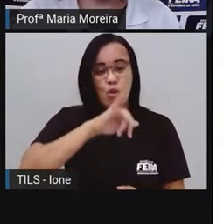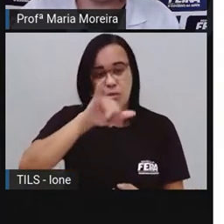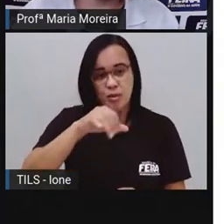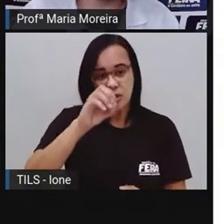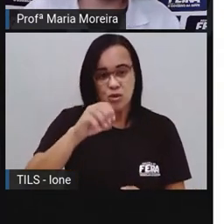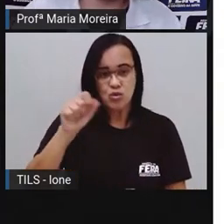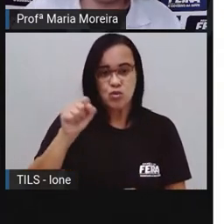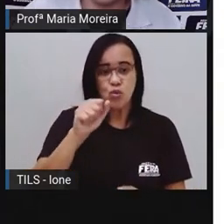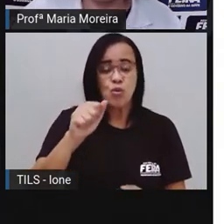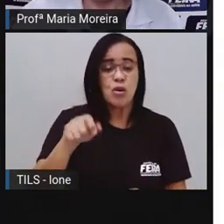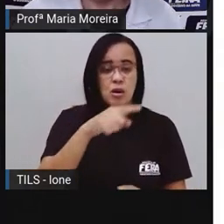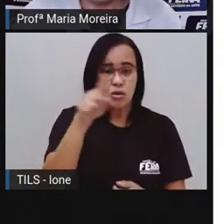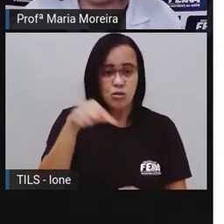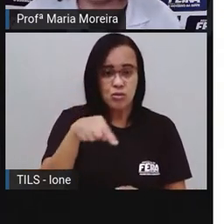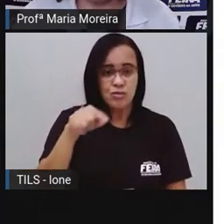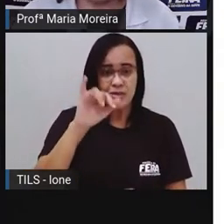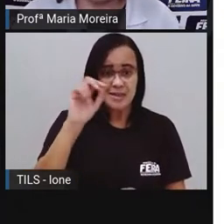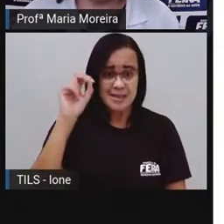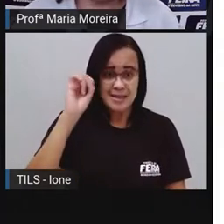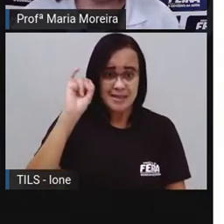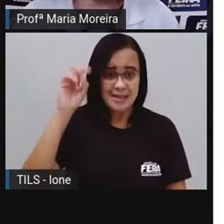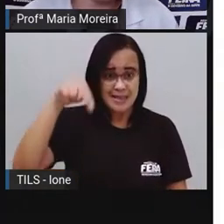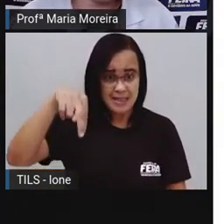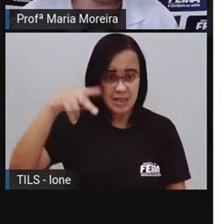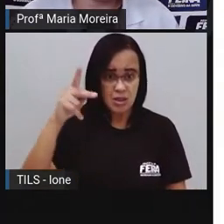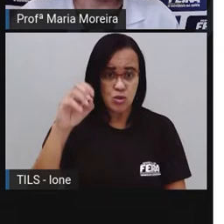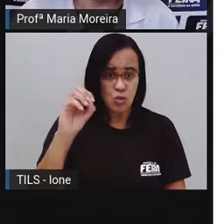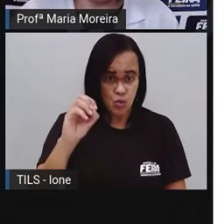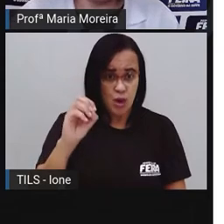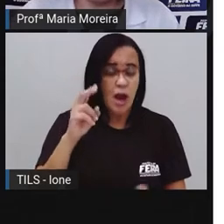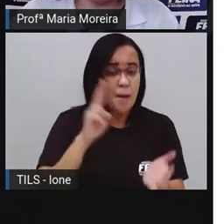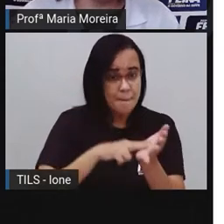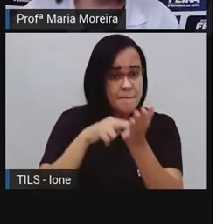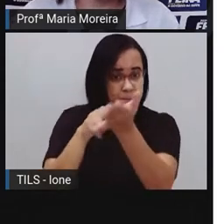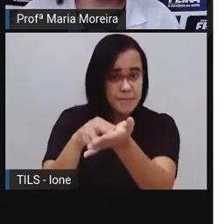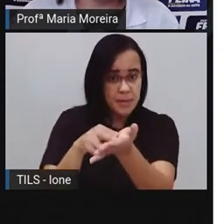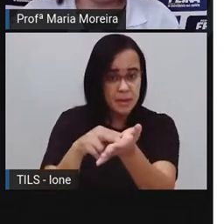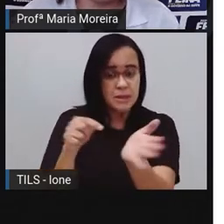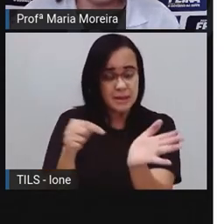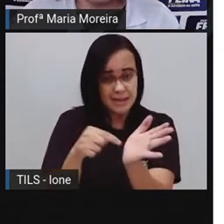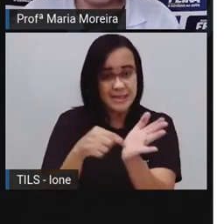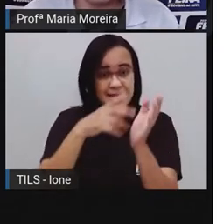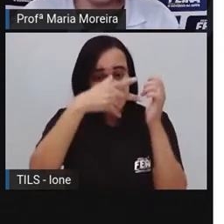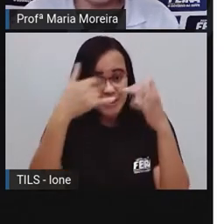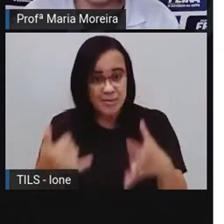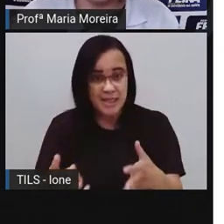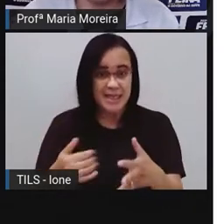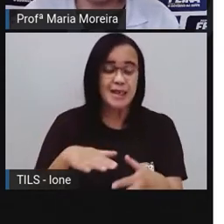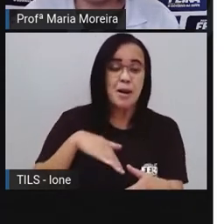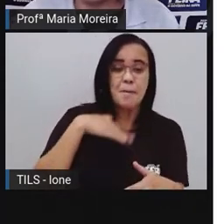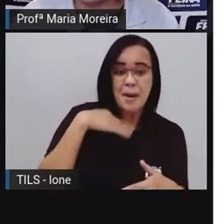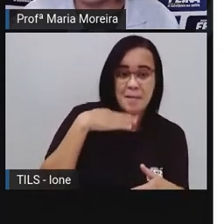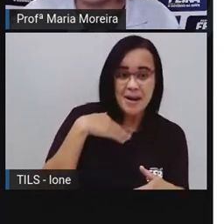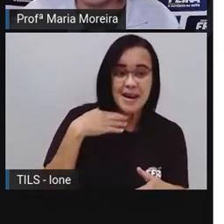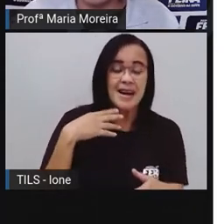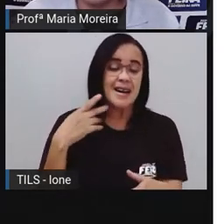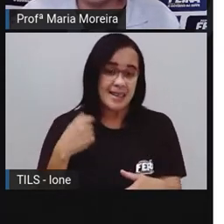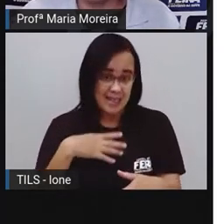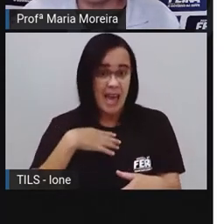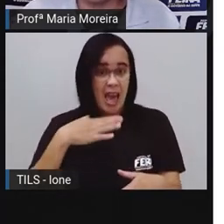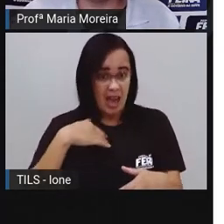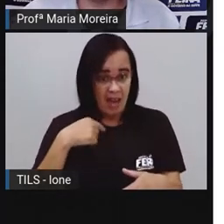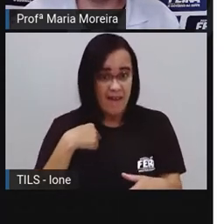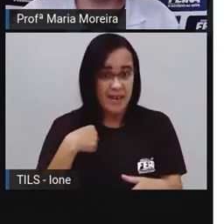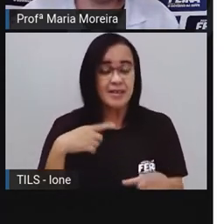manda um cartão postal lá para o gigante e diz, olha, eu e minha mãe estamos bem, eu, minha mãe e a galinha de ouro estamos bem,